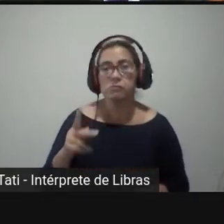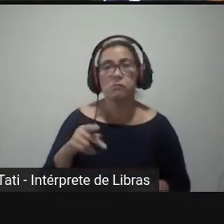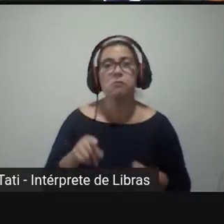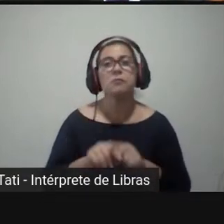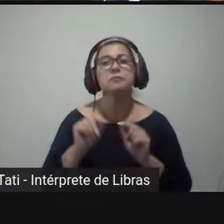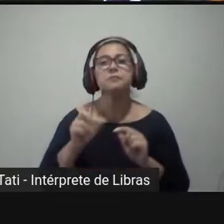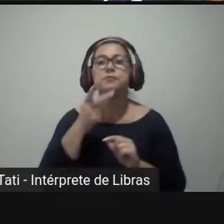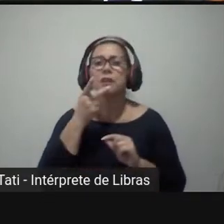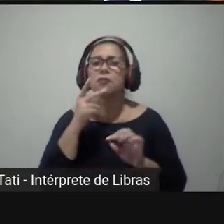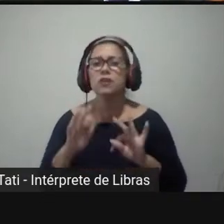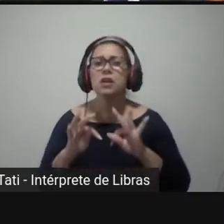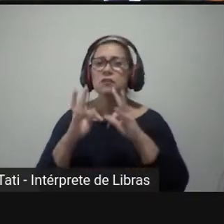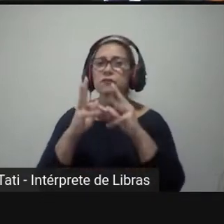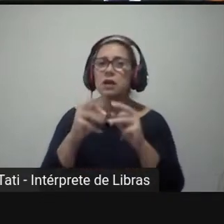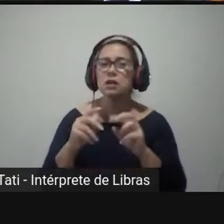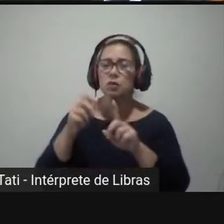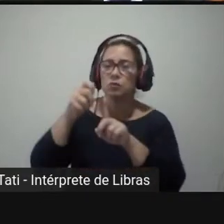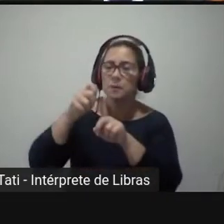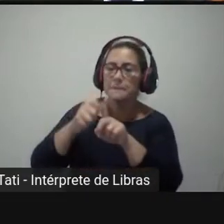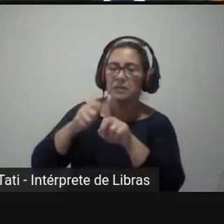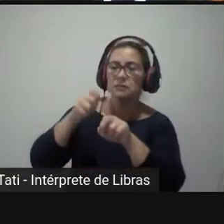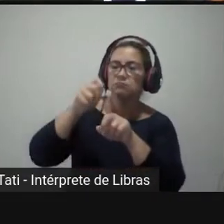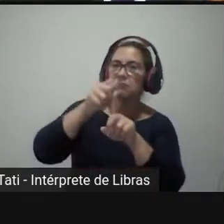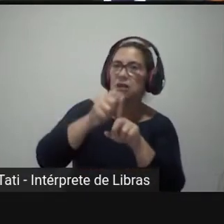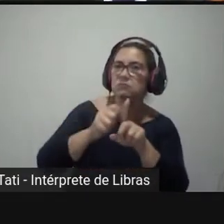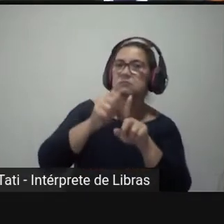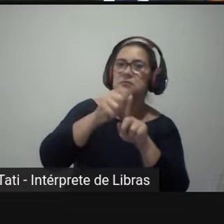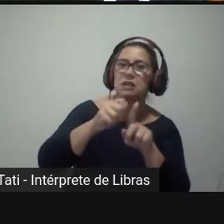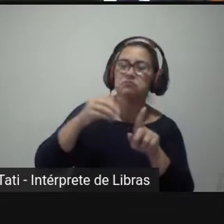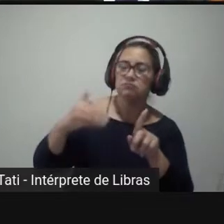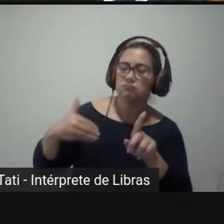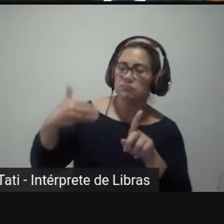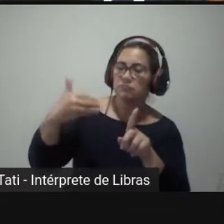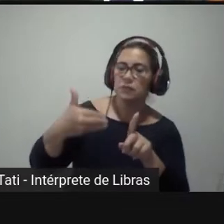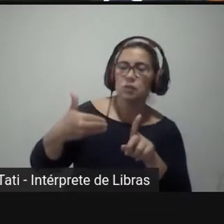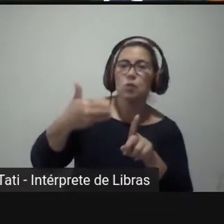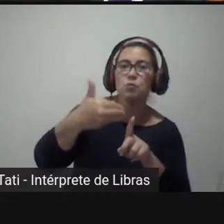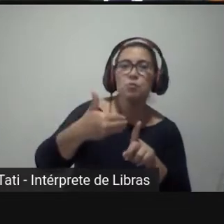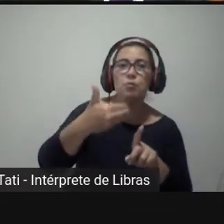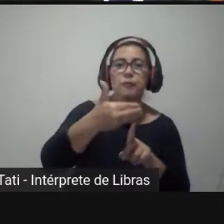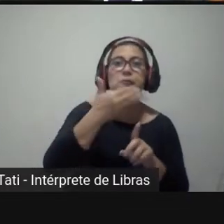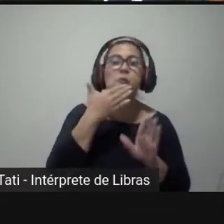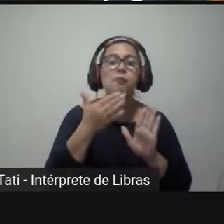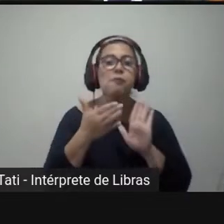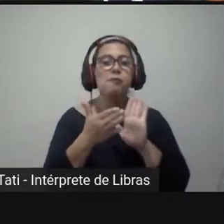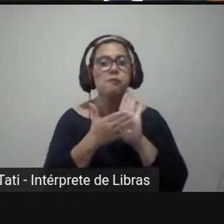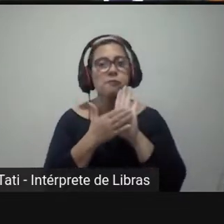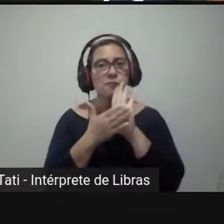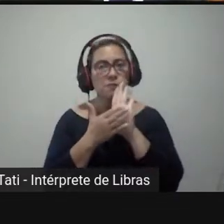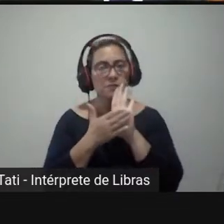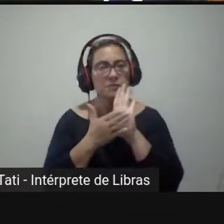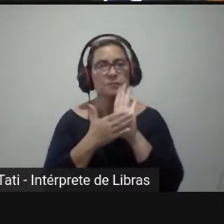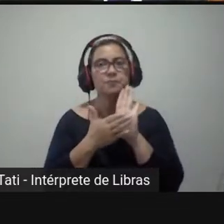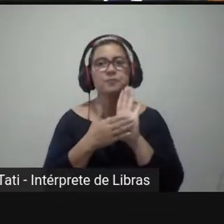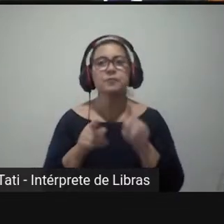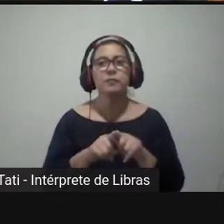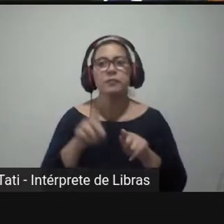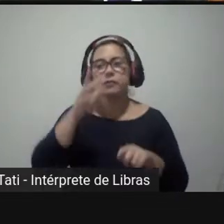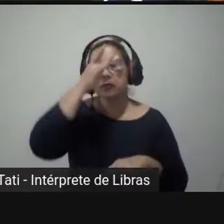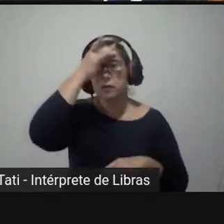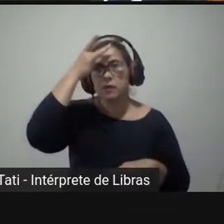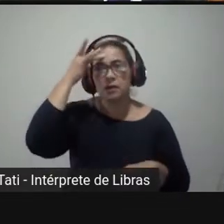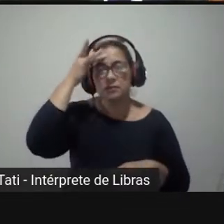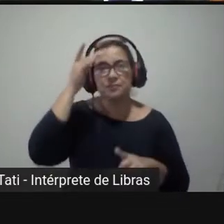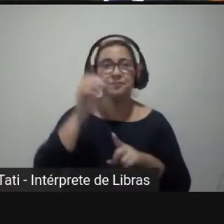que todos os meses há, sim, uma quantidade bastante significativa de propostas e sugestões dos cidadãos, da